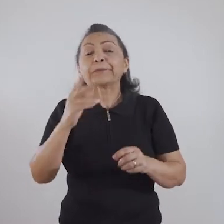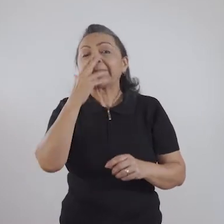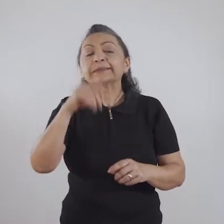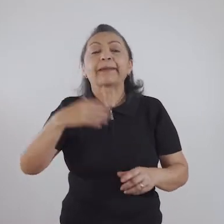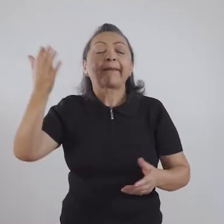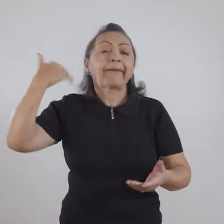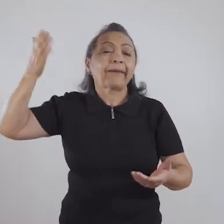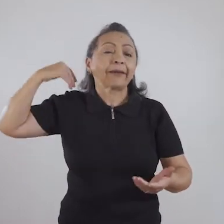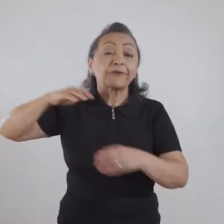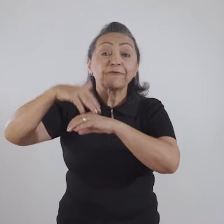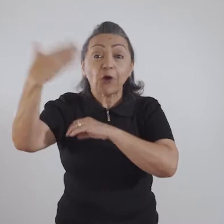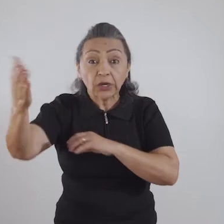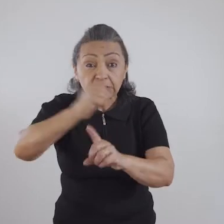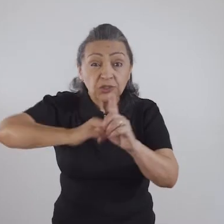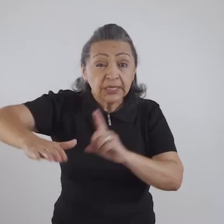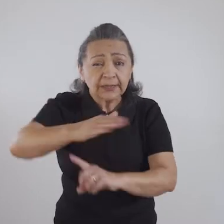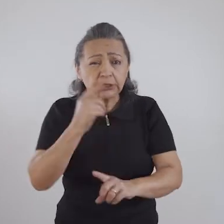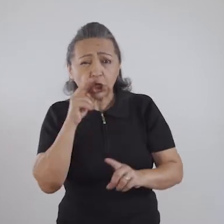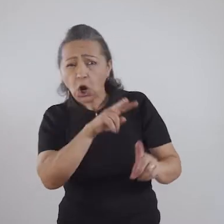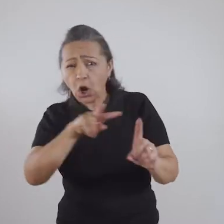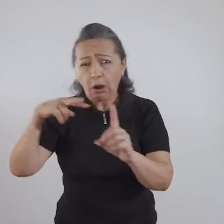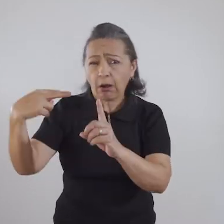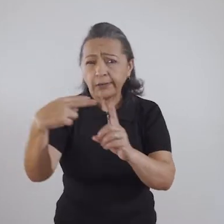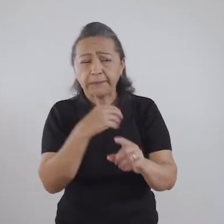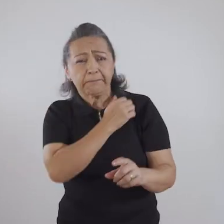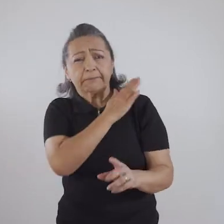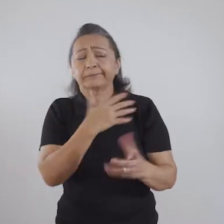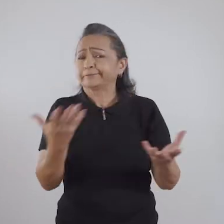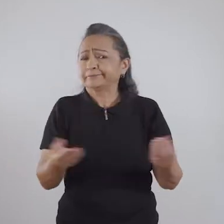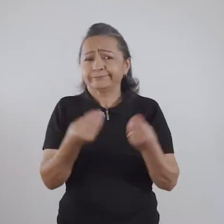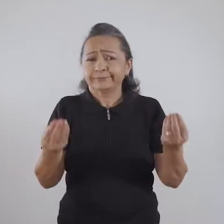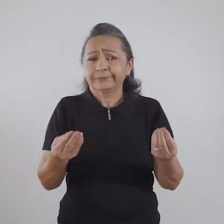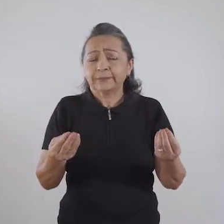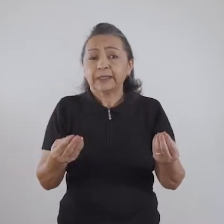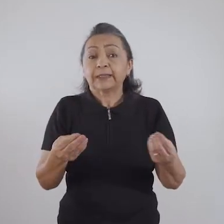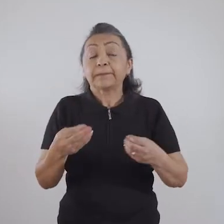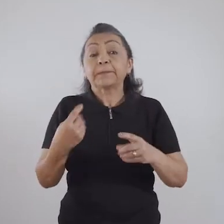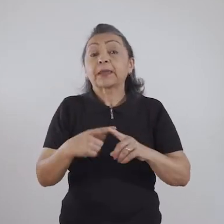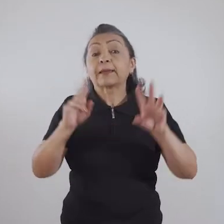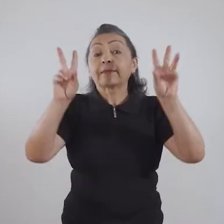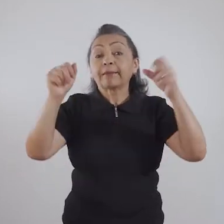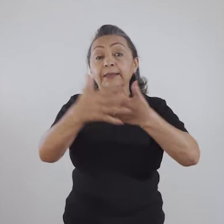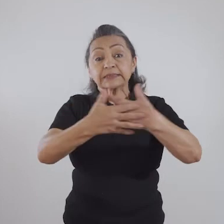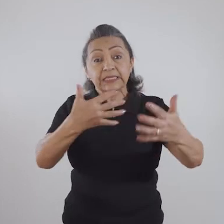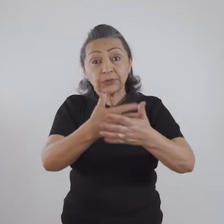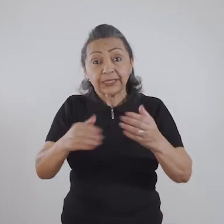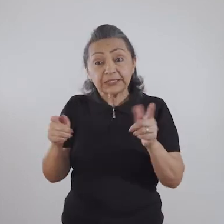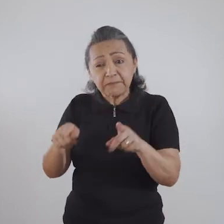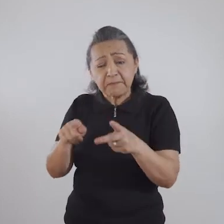geralmente vem do exterior, social, que é muito forte no campo da sexualidade e